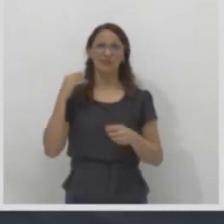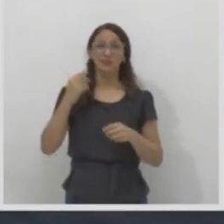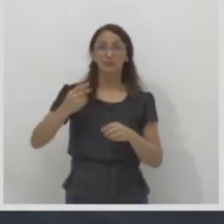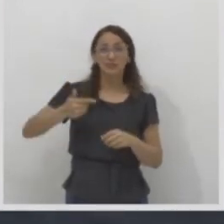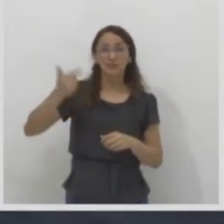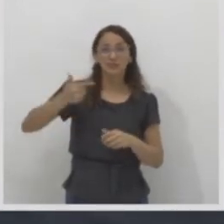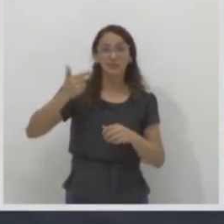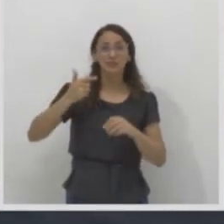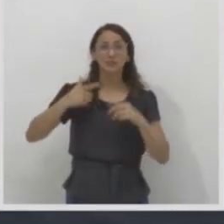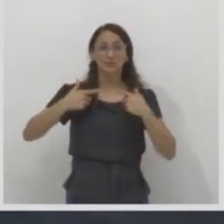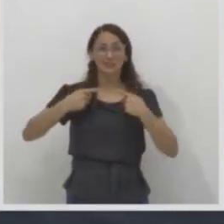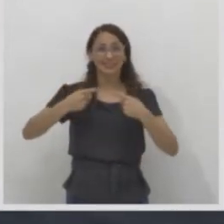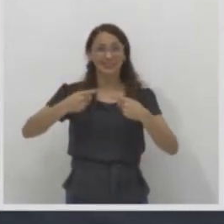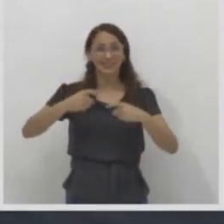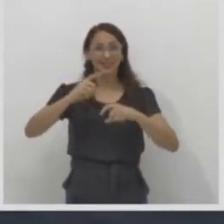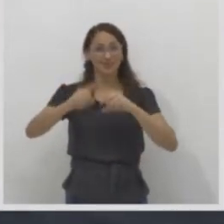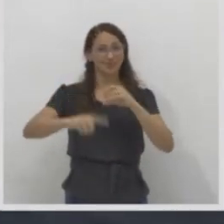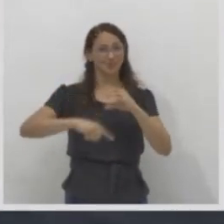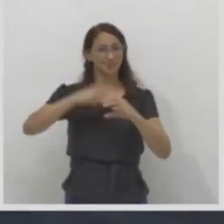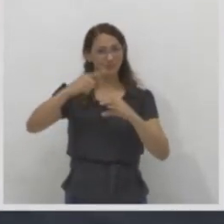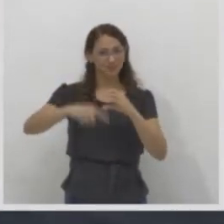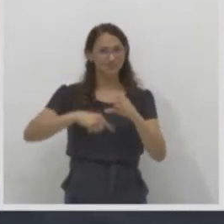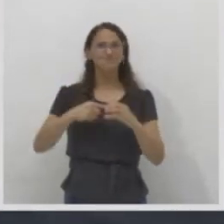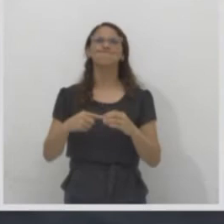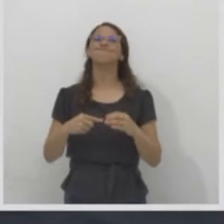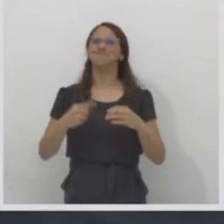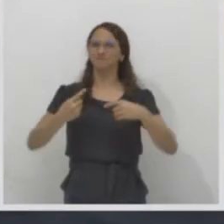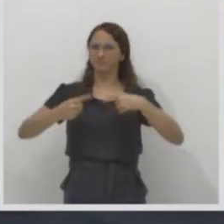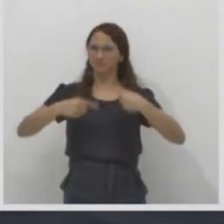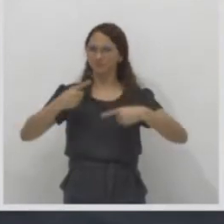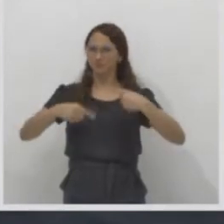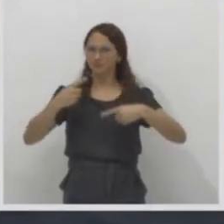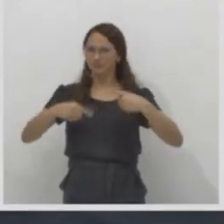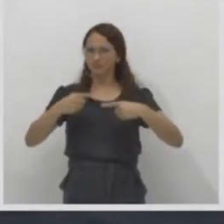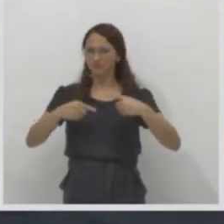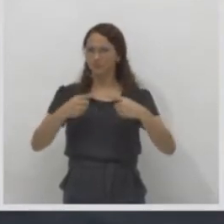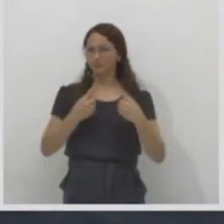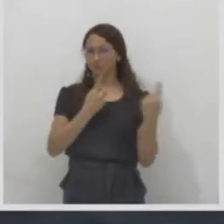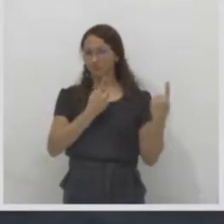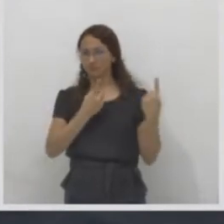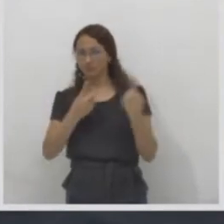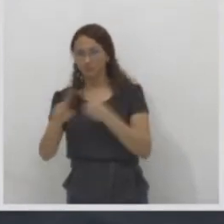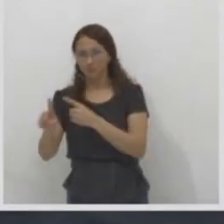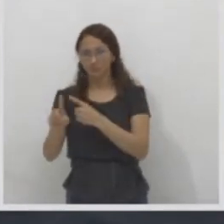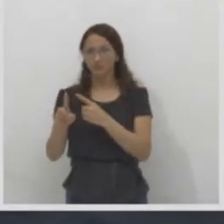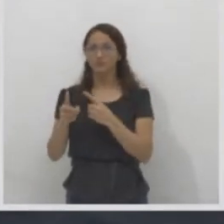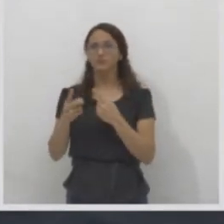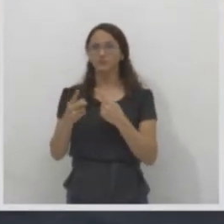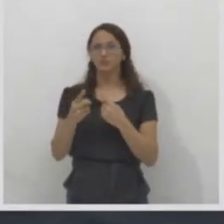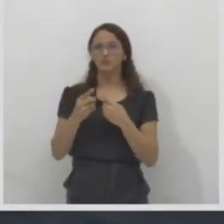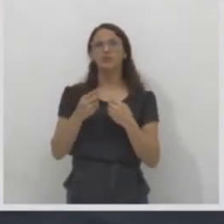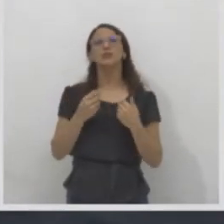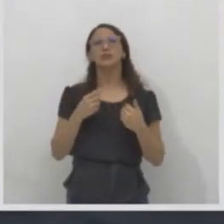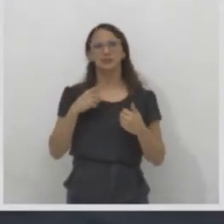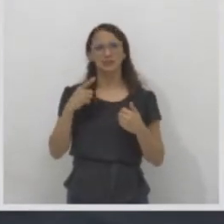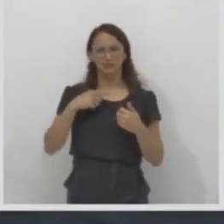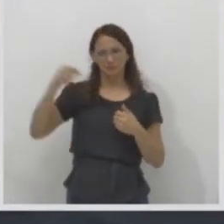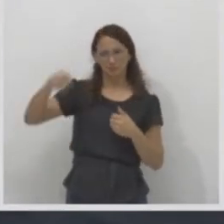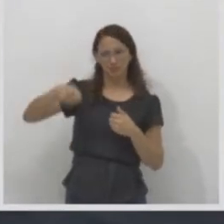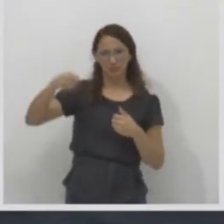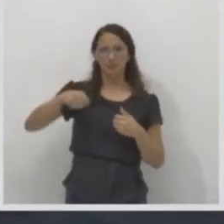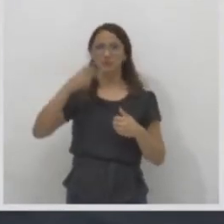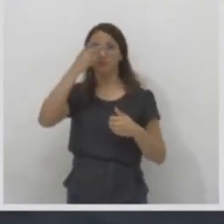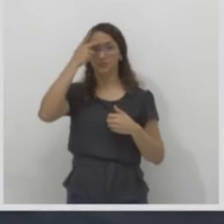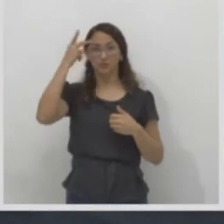perseguidos pelo sistema político nazista. Então, foram forçados a deixar a Alemanha. Tudo bem?